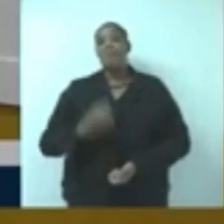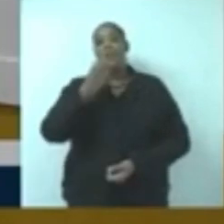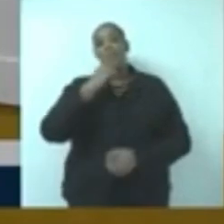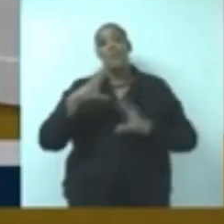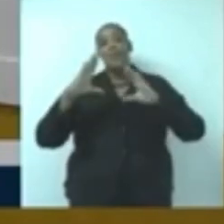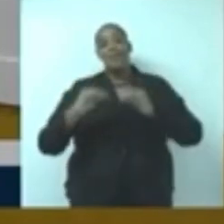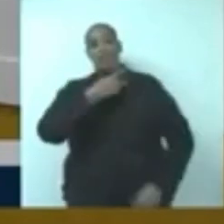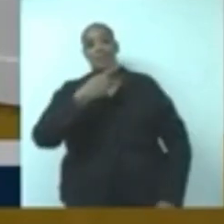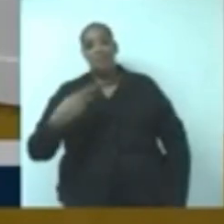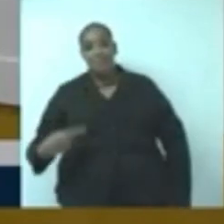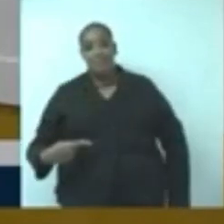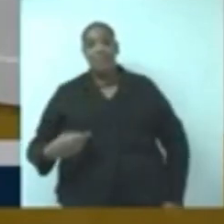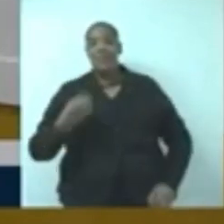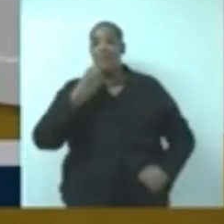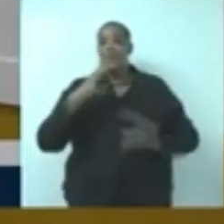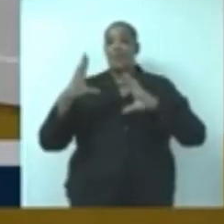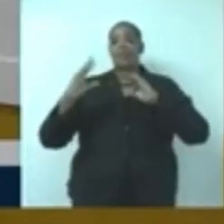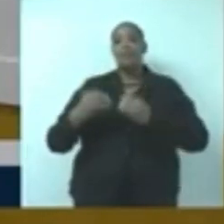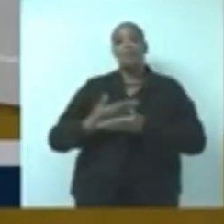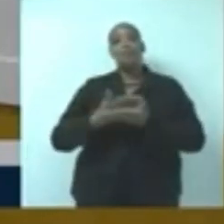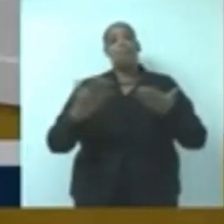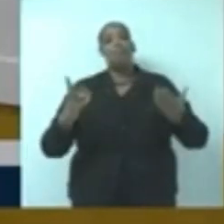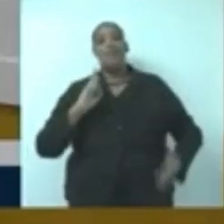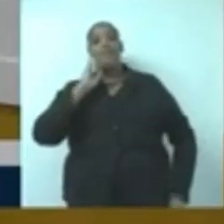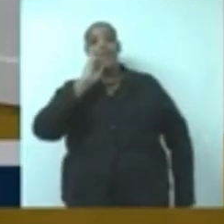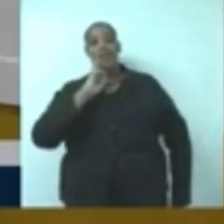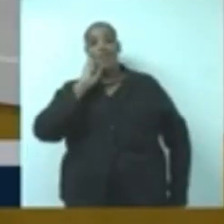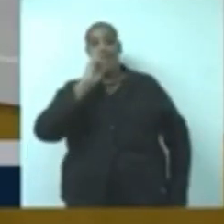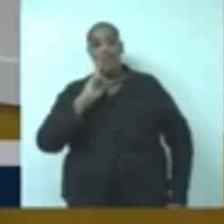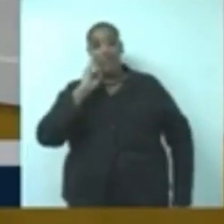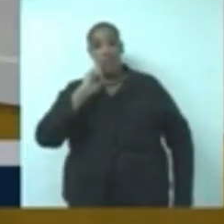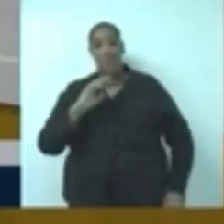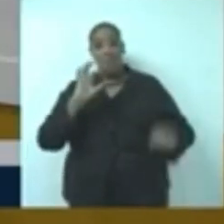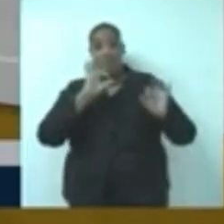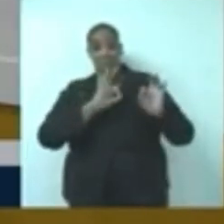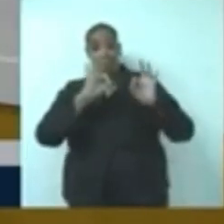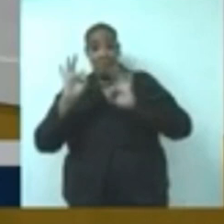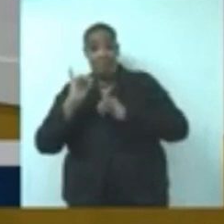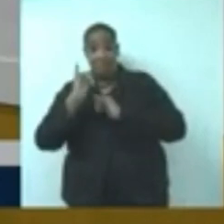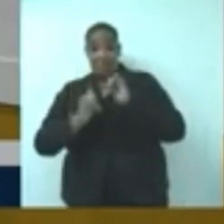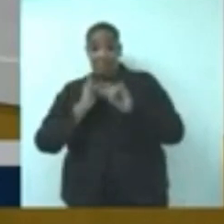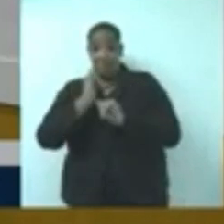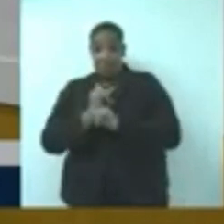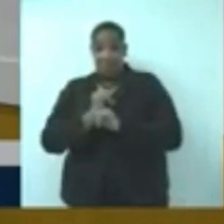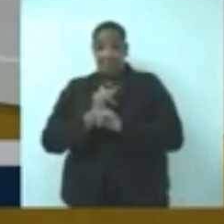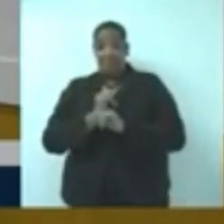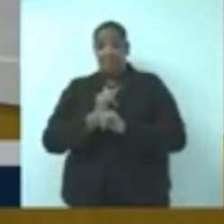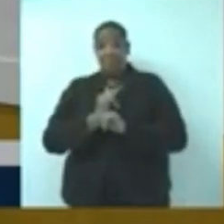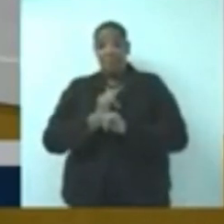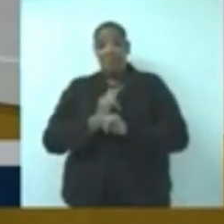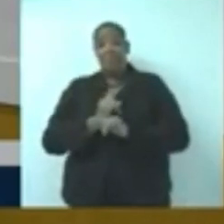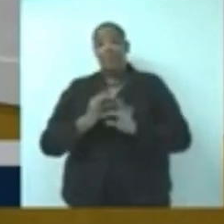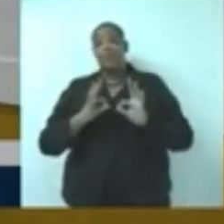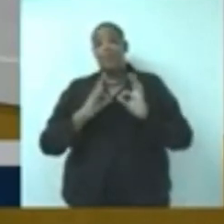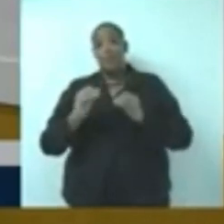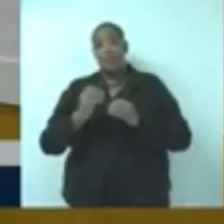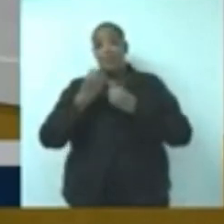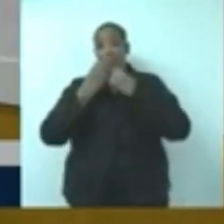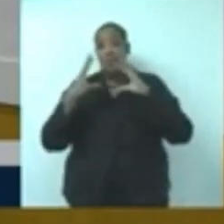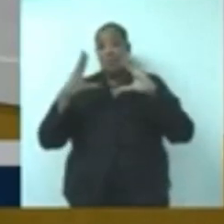Boa noite, presidente. Boa noite, demais vereadores, a quem nos assiste pela TV Câmara, assistência.